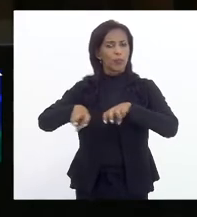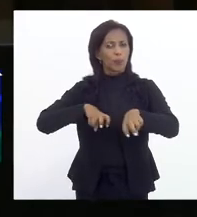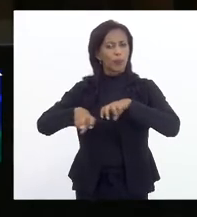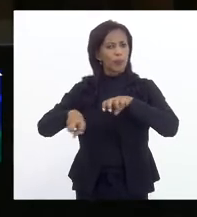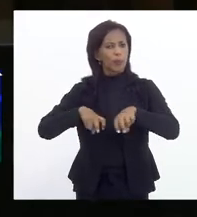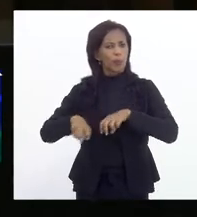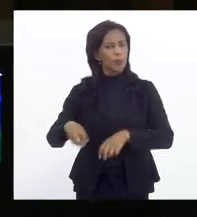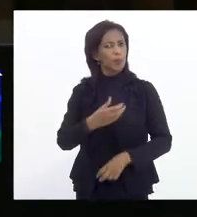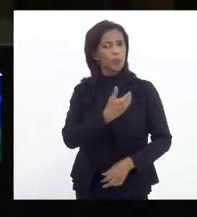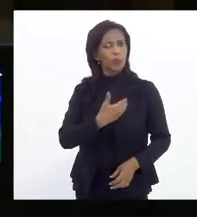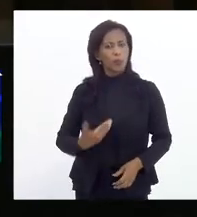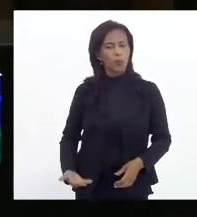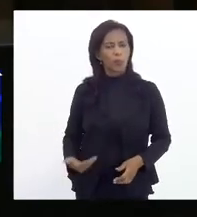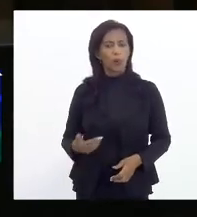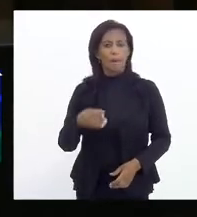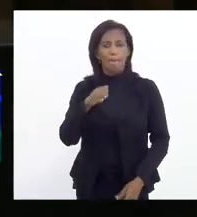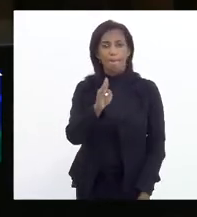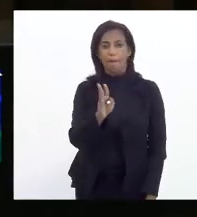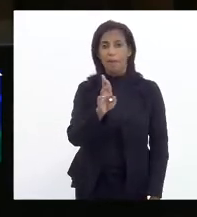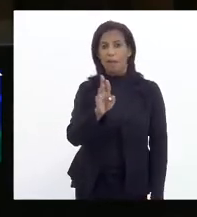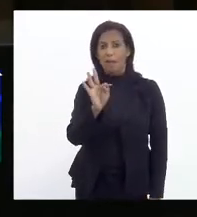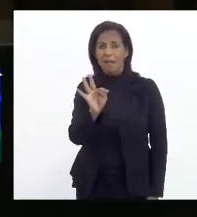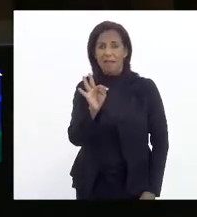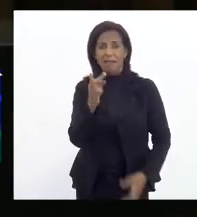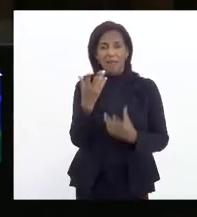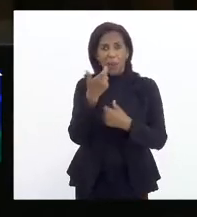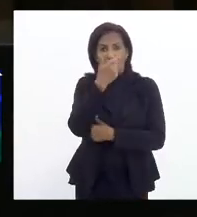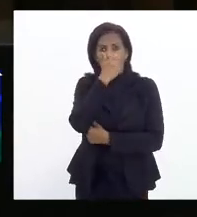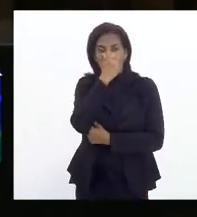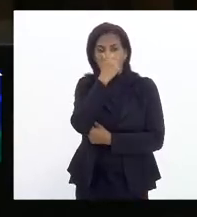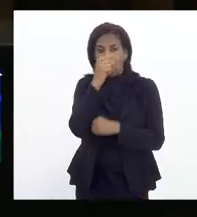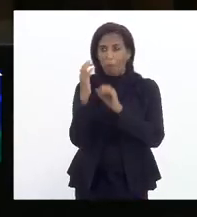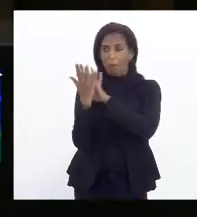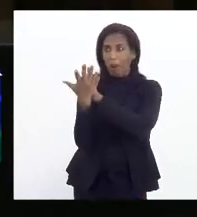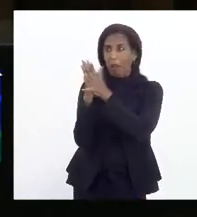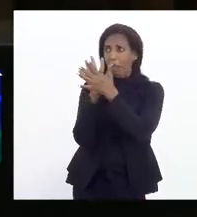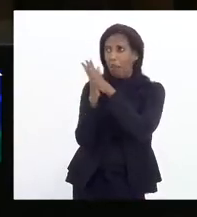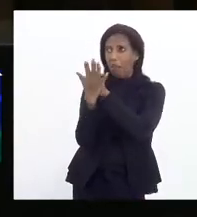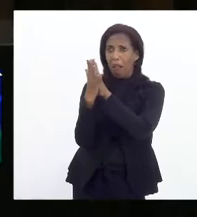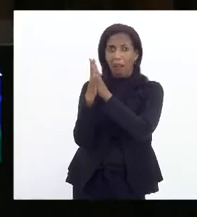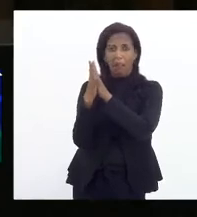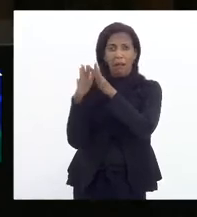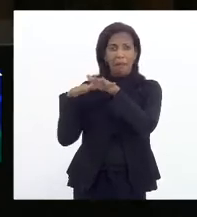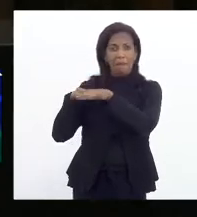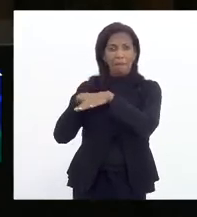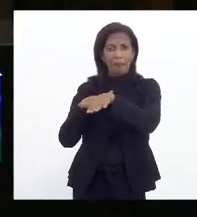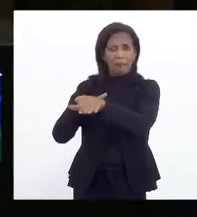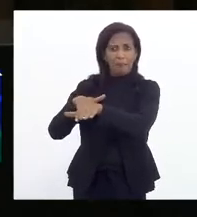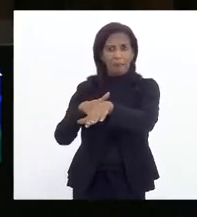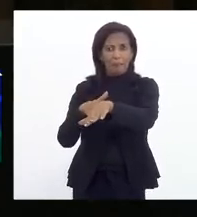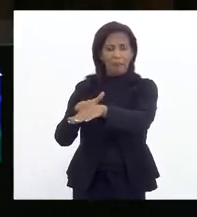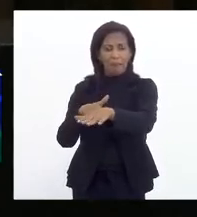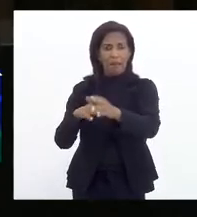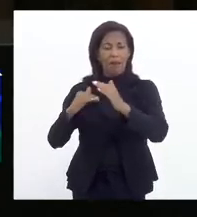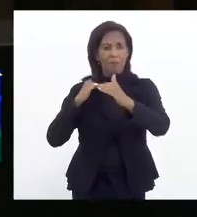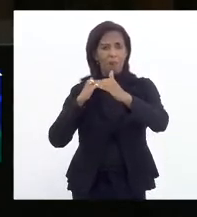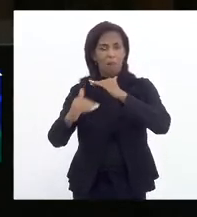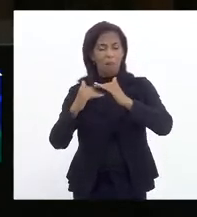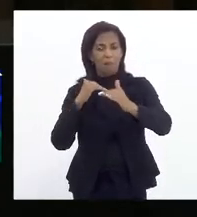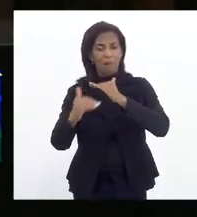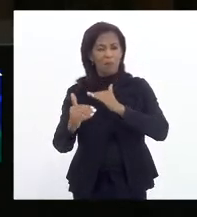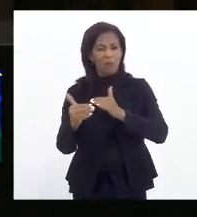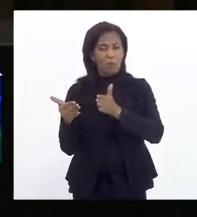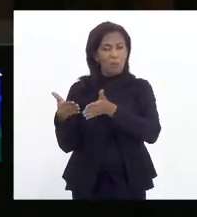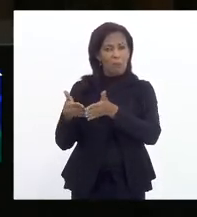público BRT anda lotado de gente. Metrô, barcas, ônibus,